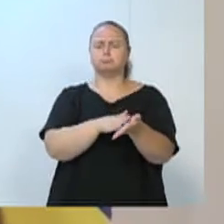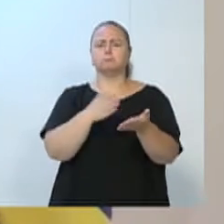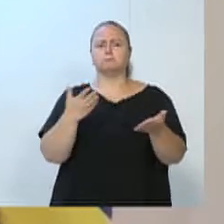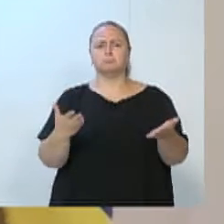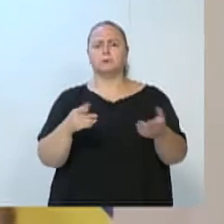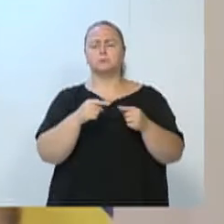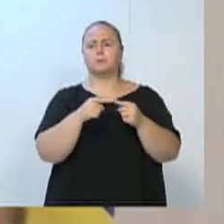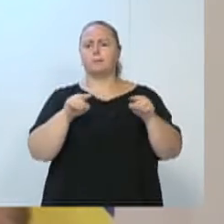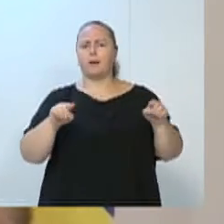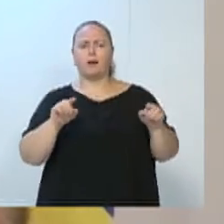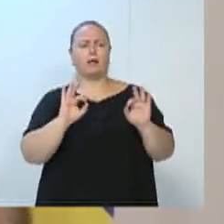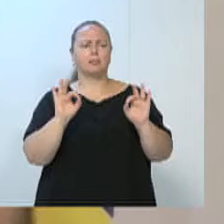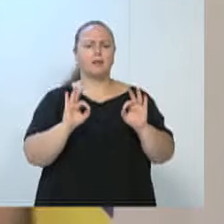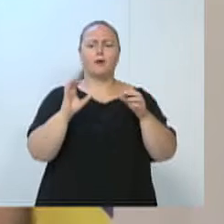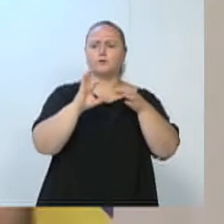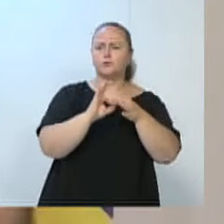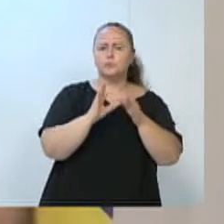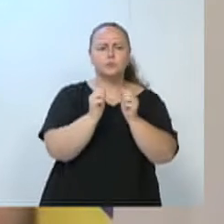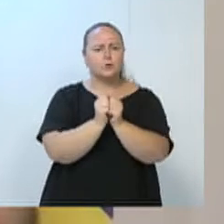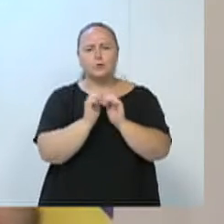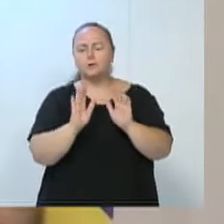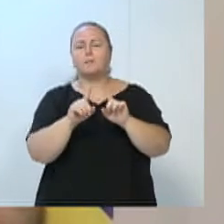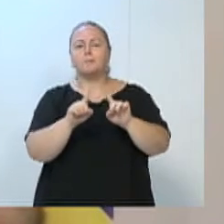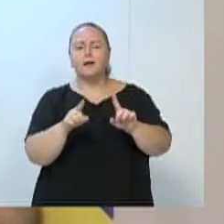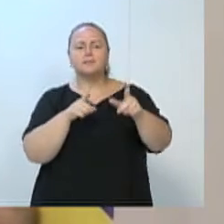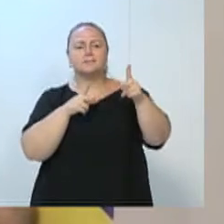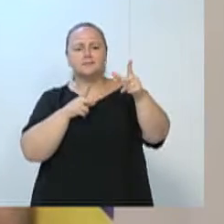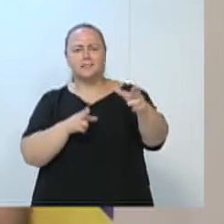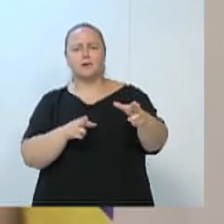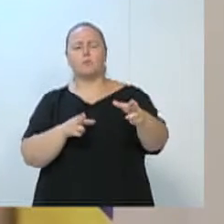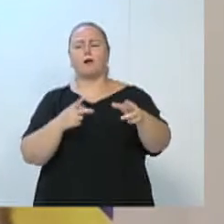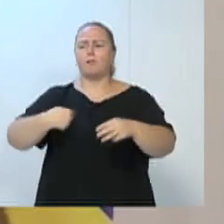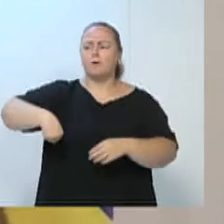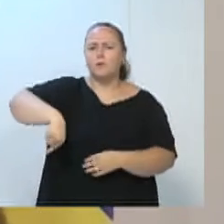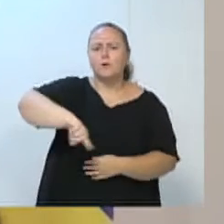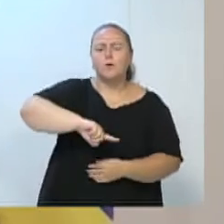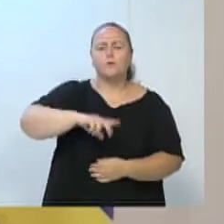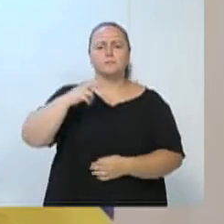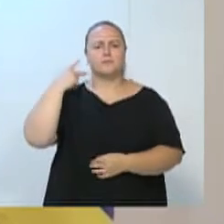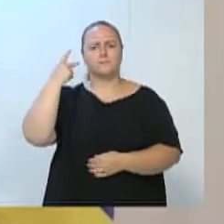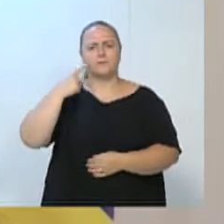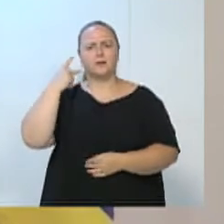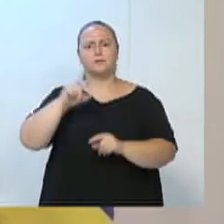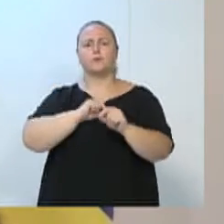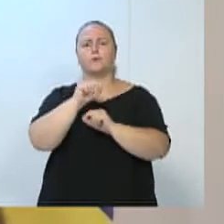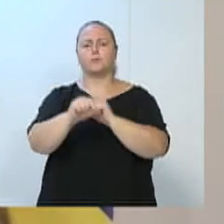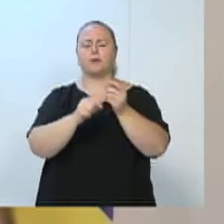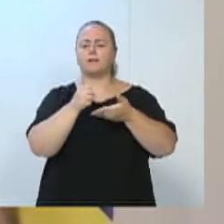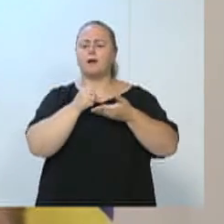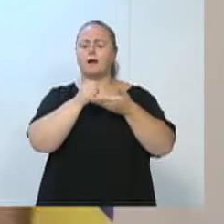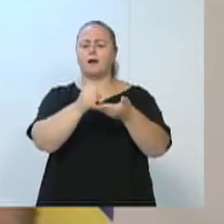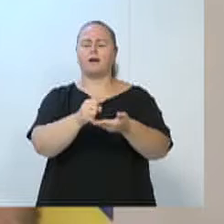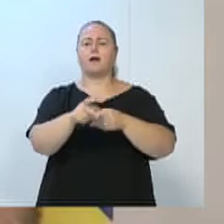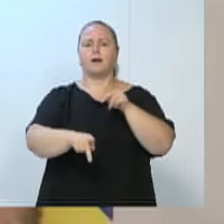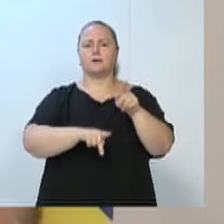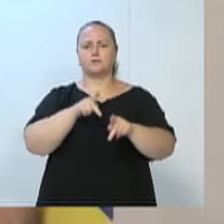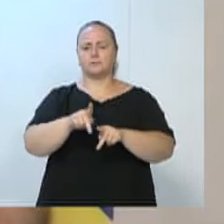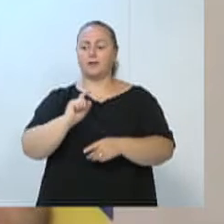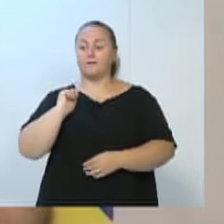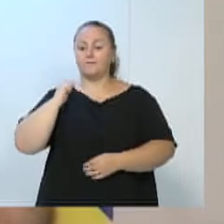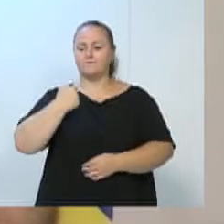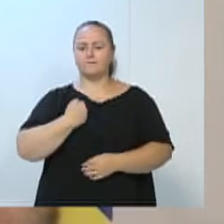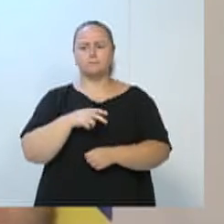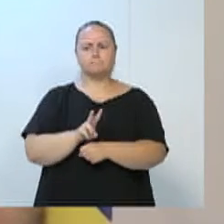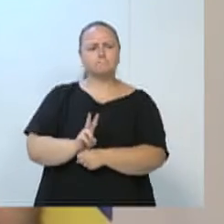da oposição, o importante é que o senhor, assim como eu e muitos outros vereadores aqui, nós somos em prol da população. A gente está aqui para fiscalizar. E